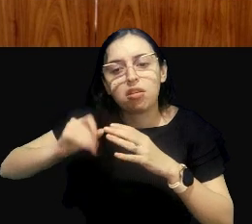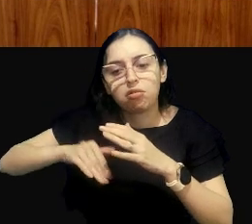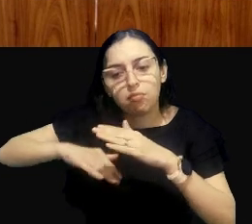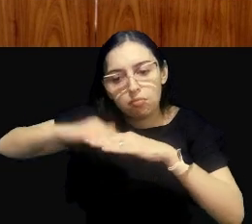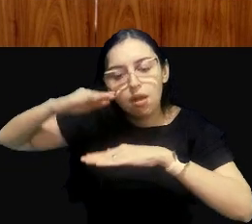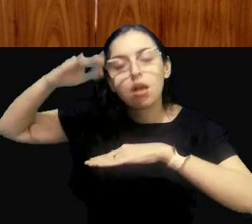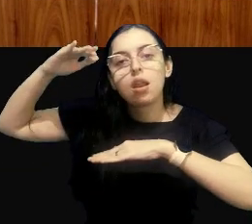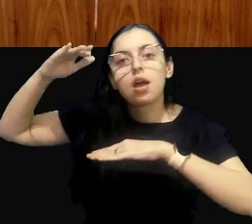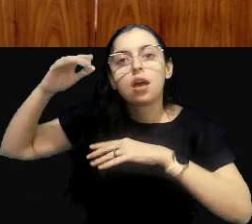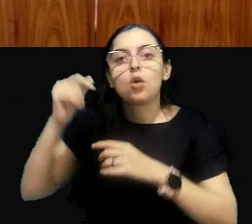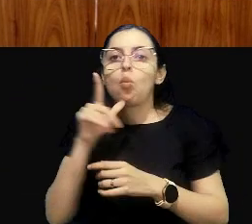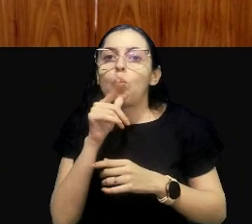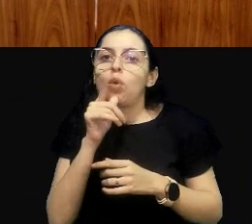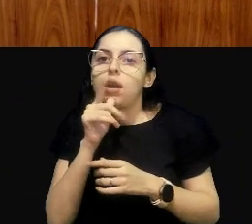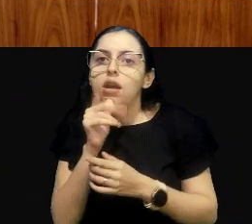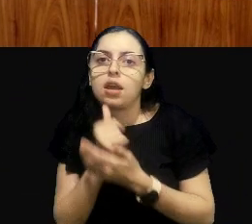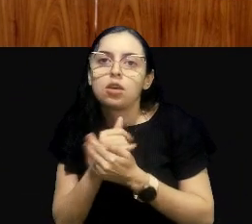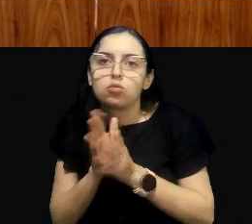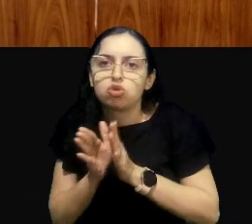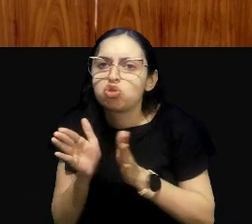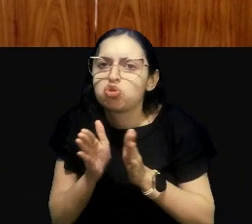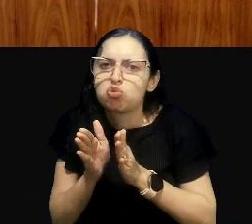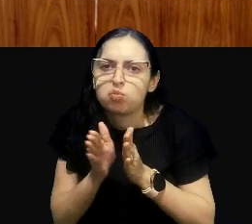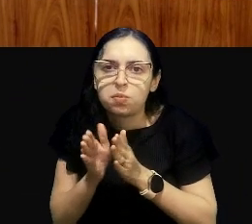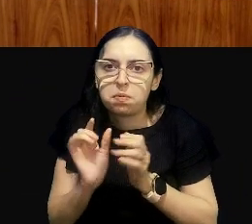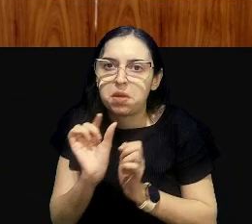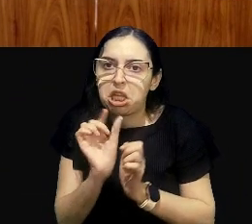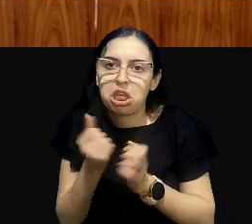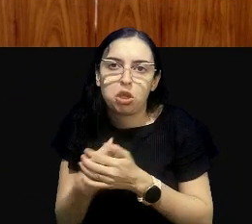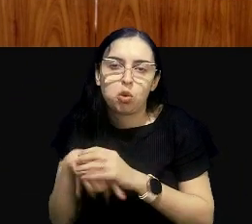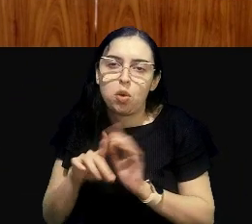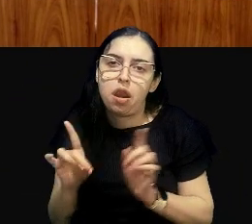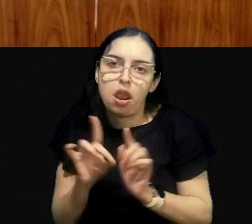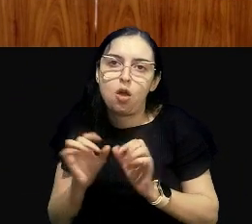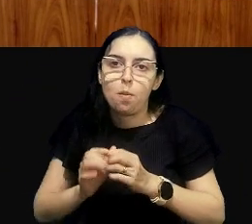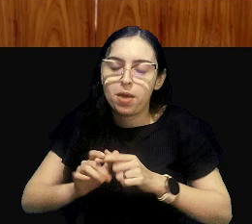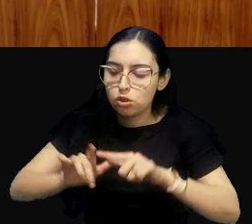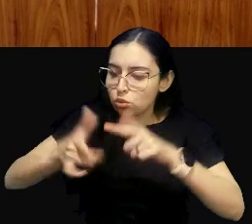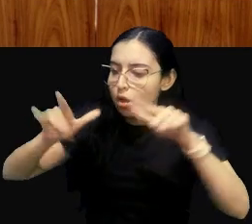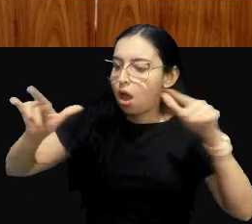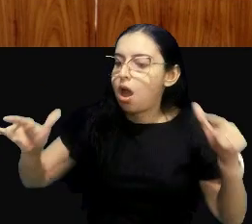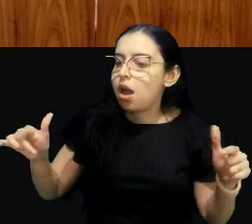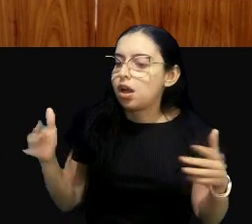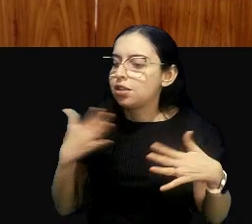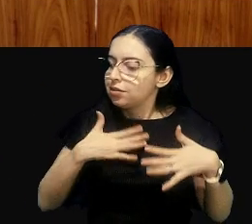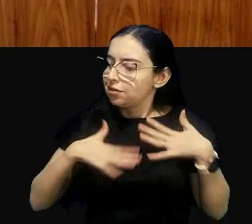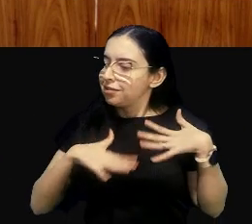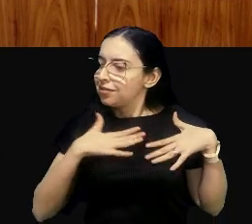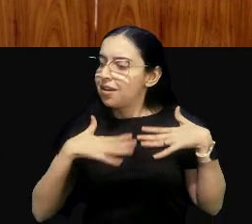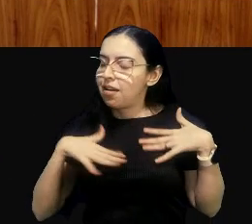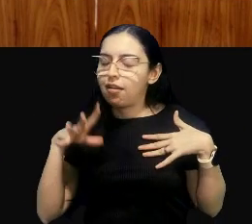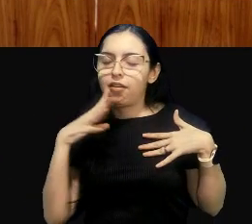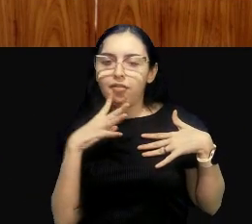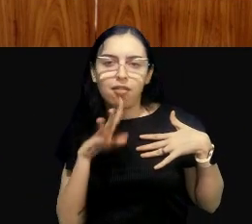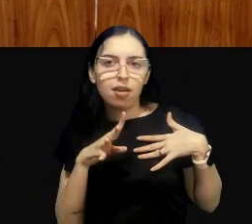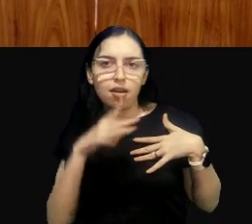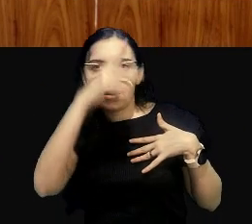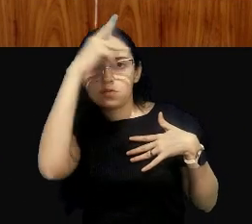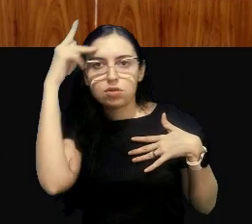porque o rio não é simplesmente um corguinho apertado num canal de concreto, mas é um ambiente agradável, em que as pessoas